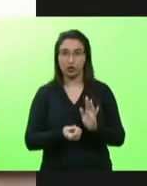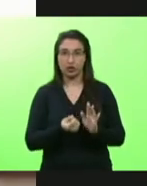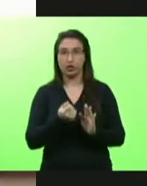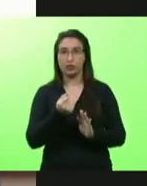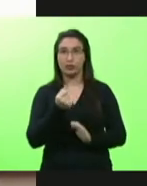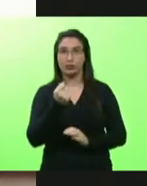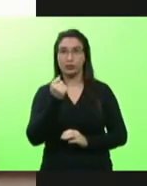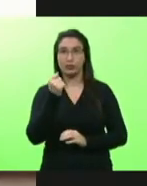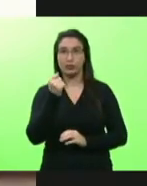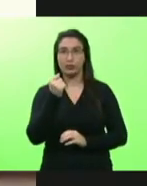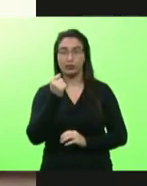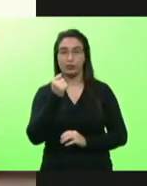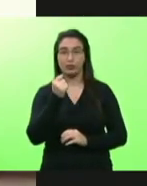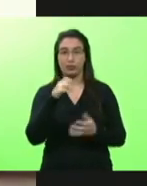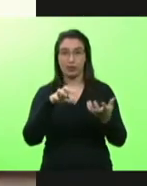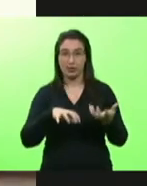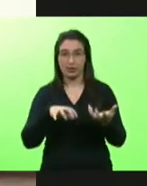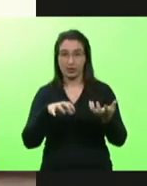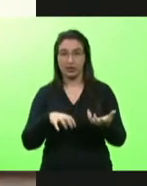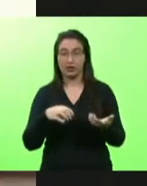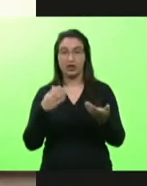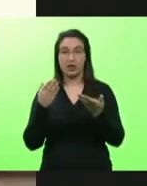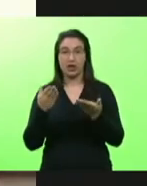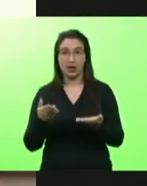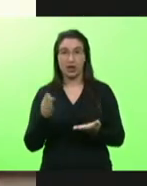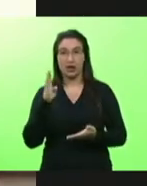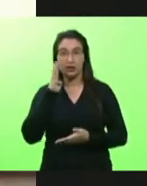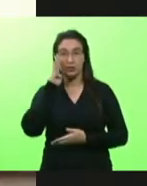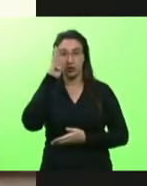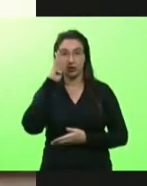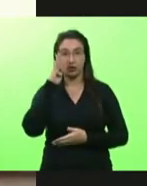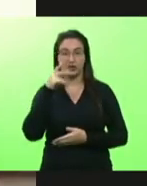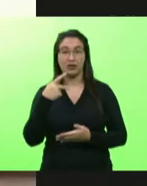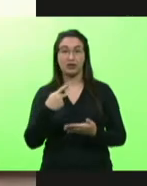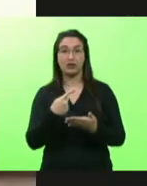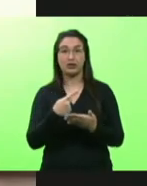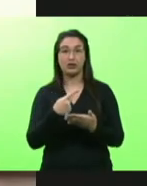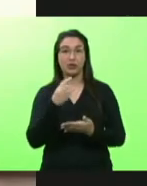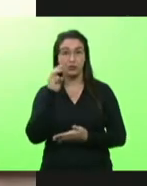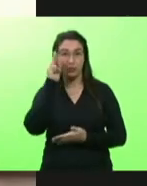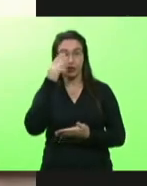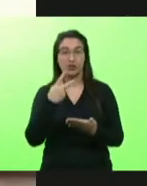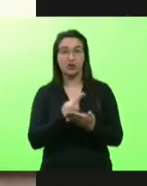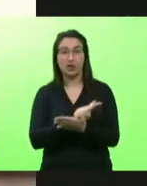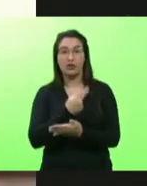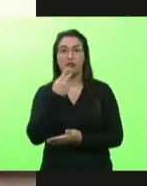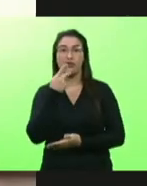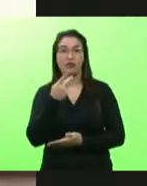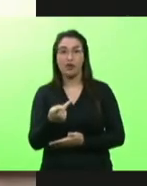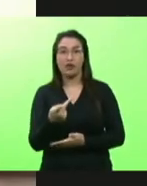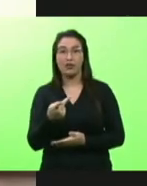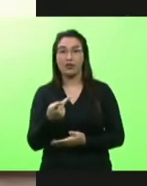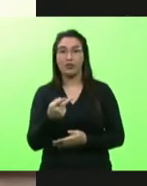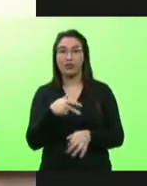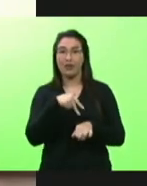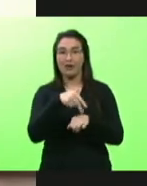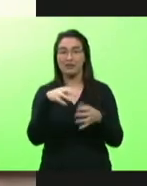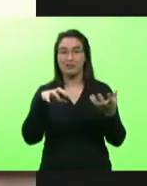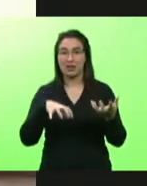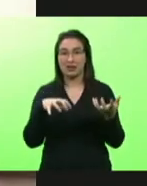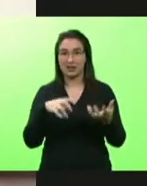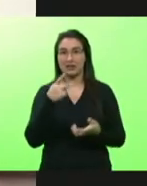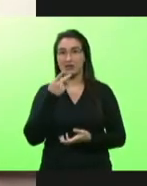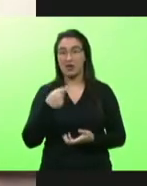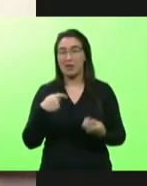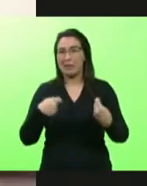Moisés está cometendo o erro de ir para Brasília dizendo que a gente tinha dinheiro aqui e não precisava do dinheiro da Brasília para 470 eu falei isso